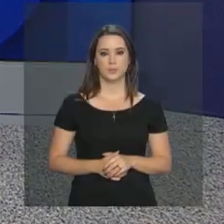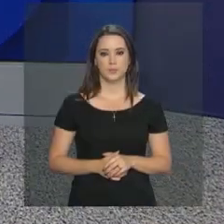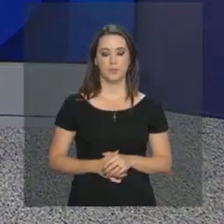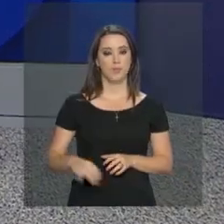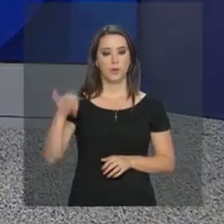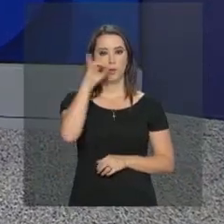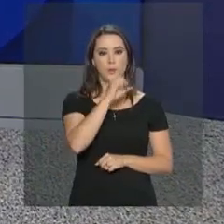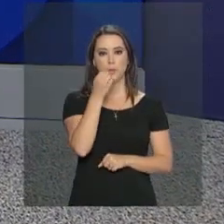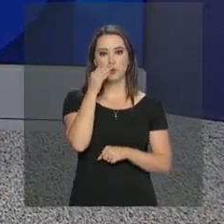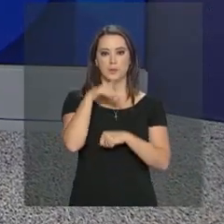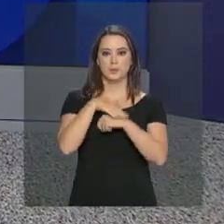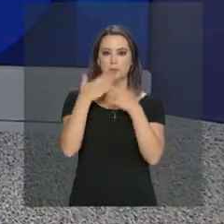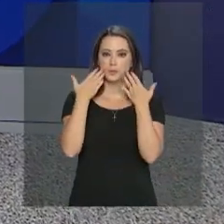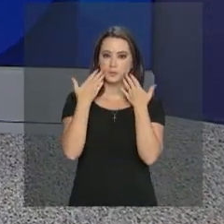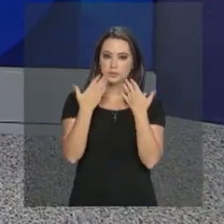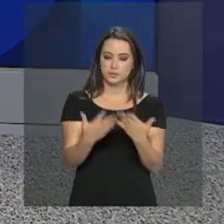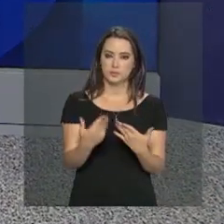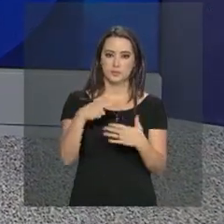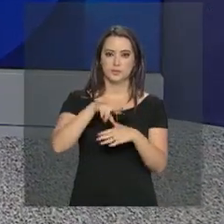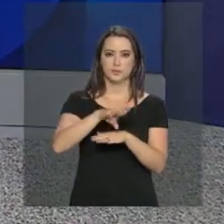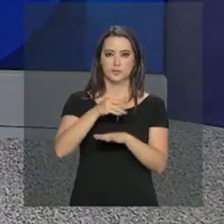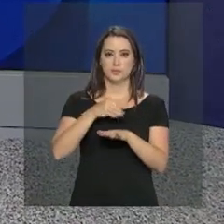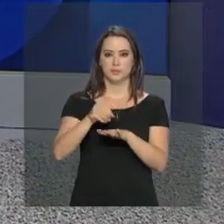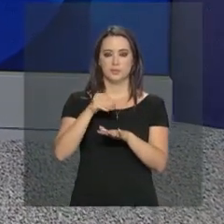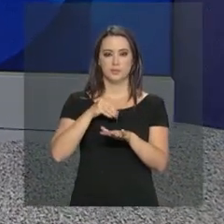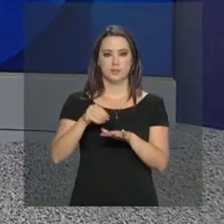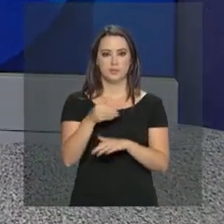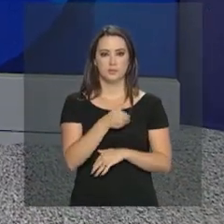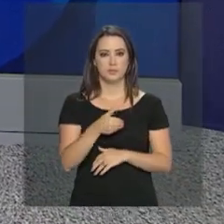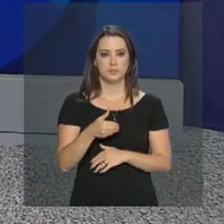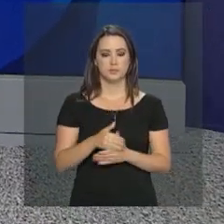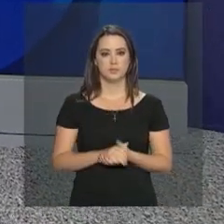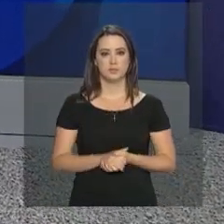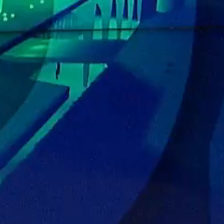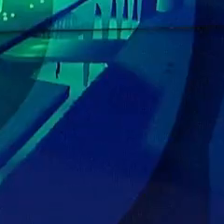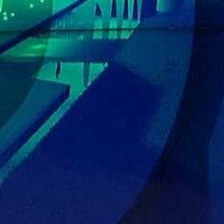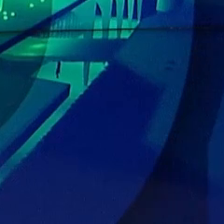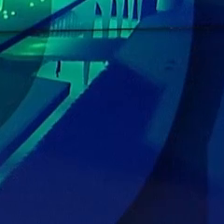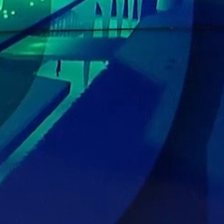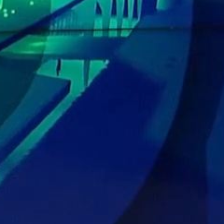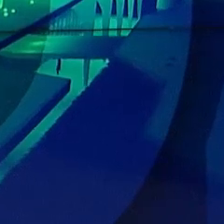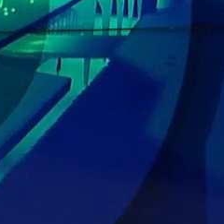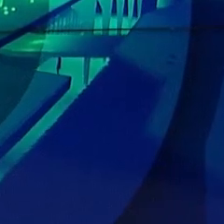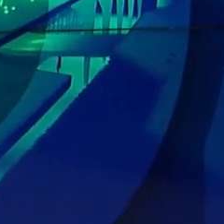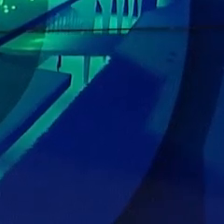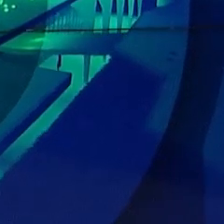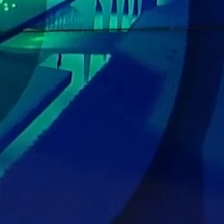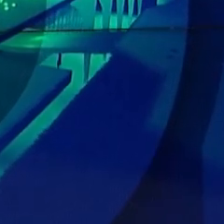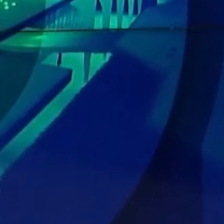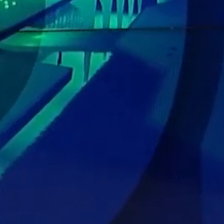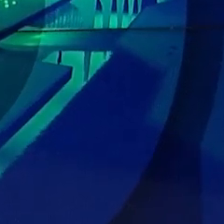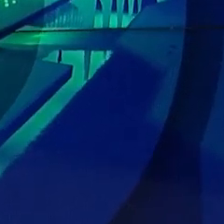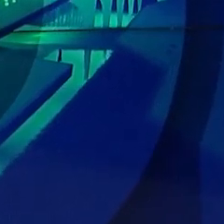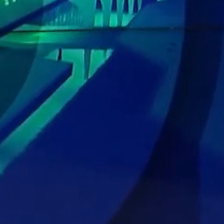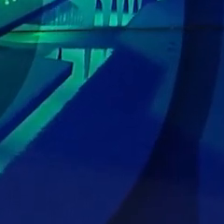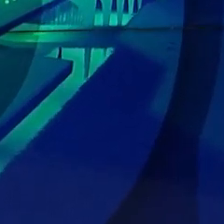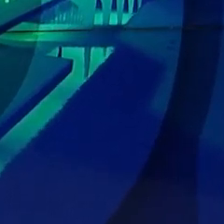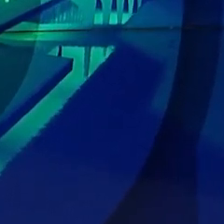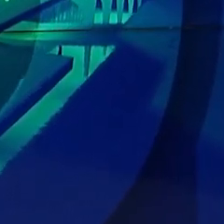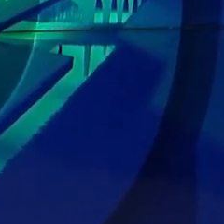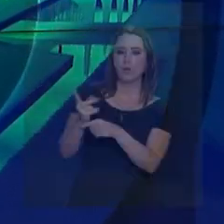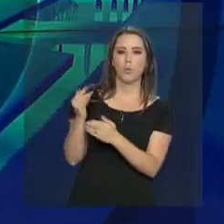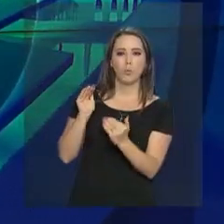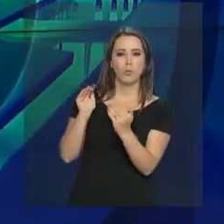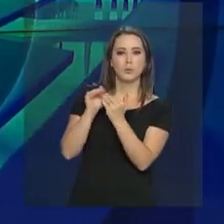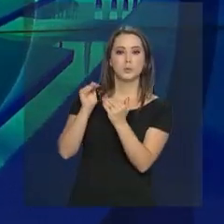Olá, boa noite. Começa agora mais uma edição do Repórter NBR. Estamos na Semana Nacional do Crédito com ações